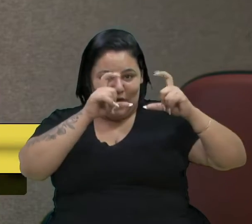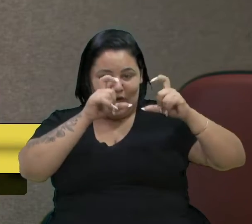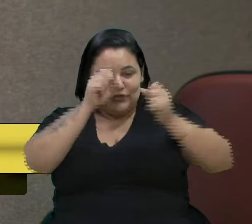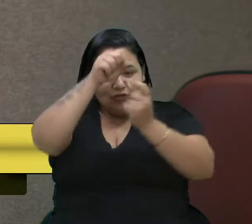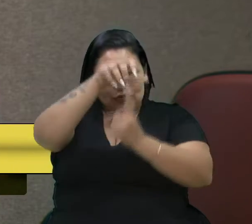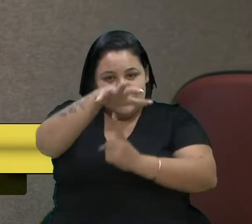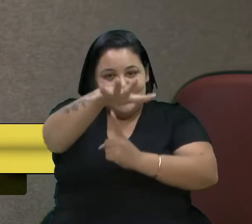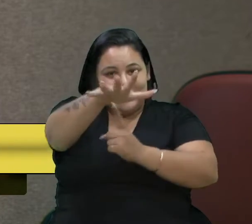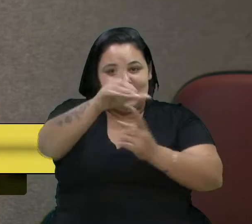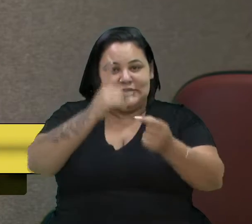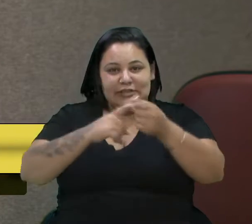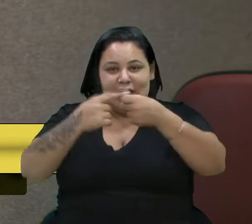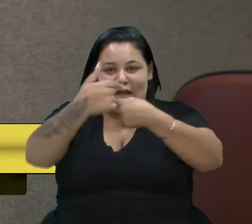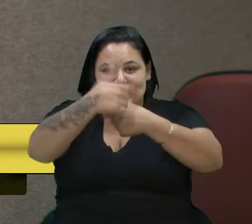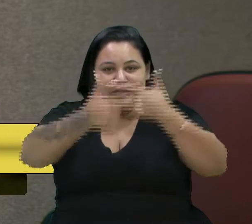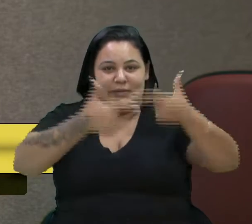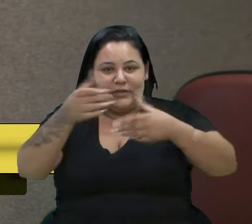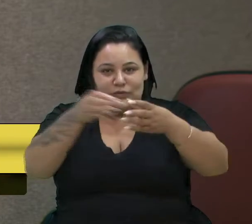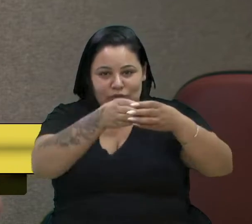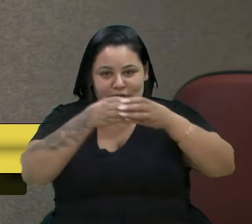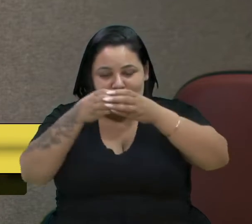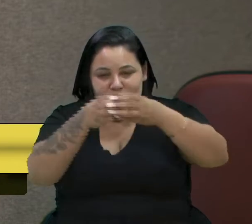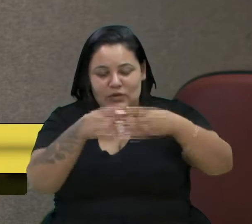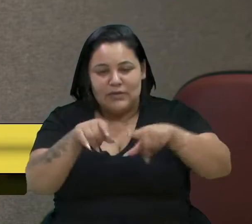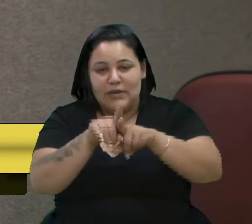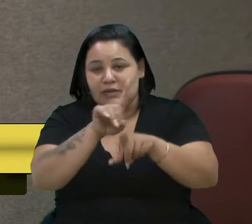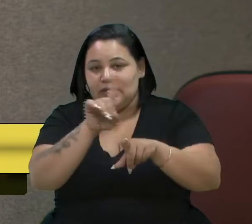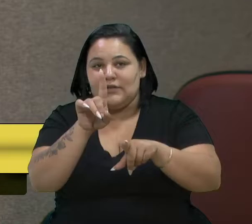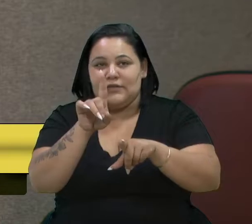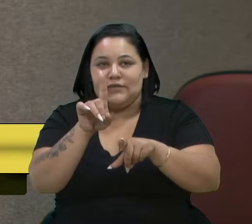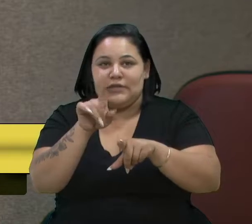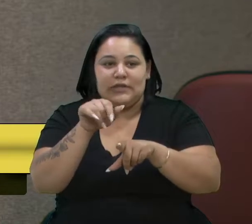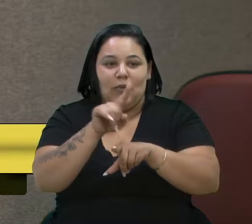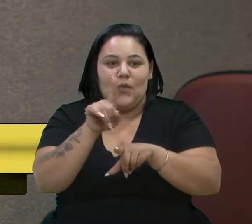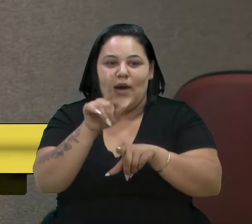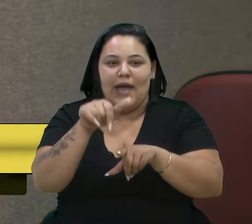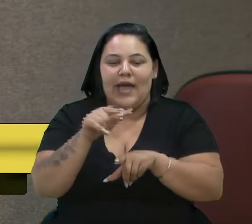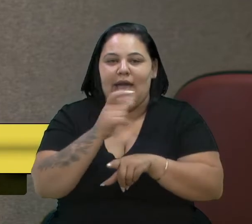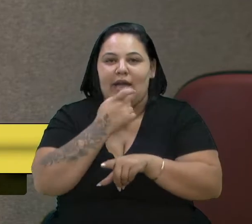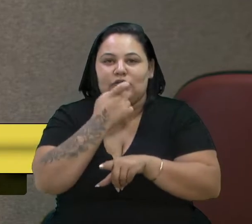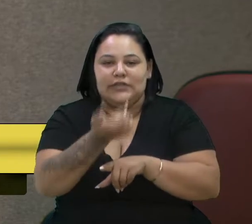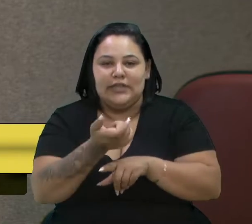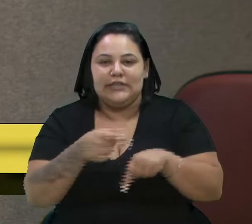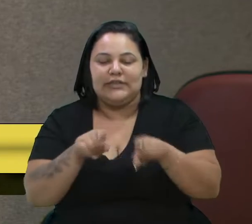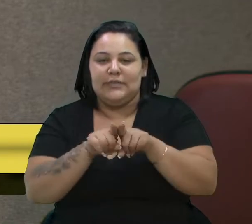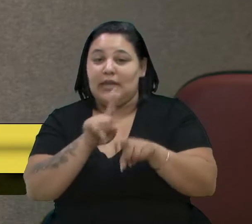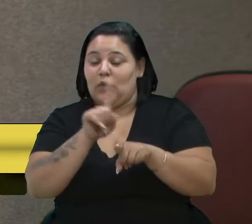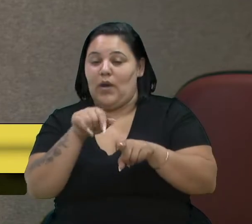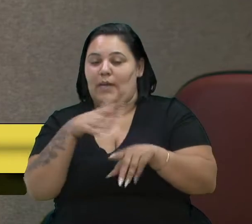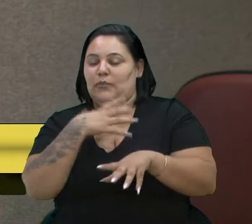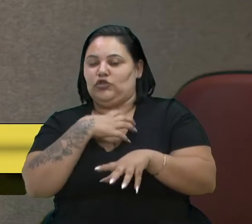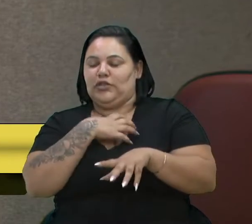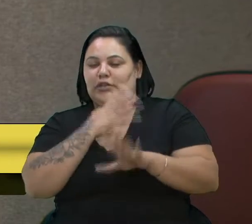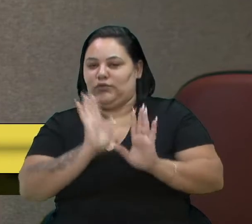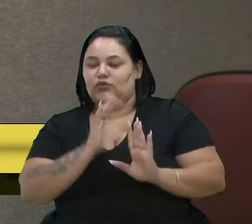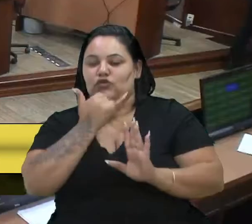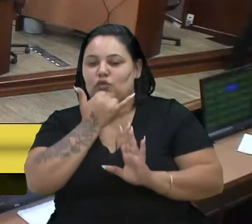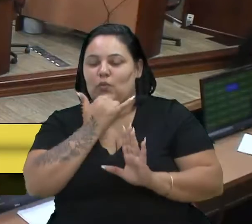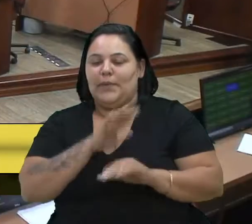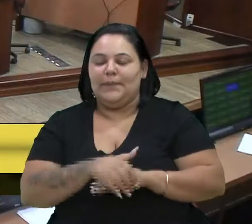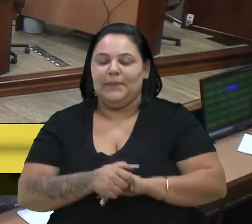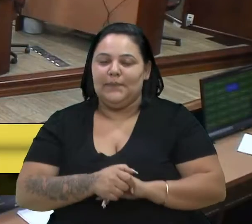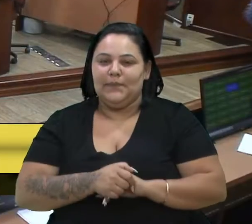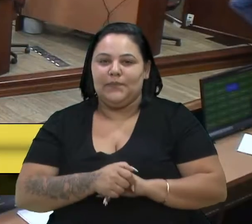cidade, trabalhando pelo turismo na cidade. Então, o senhor não leve como foi uma coisa negativa, não foi a minha intenção. Isso é uma parte, vereadora Gladys.